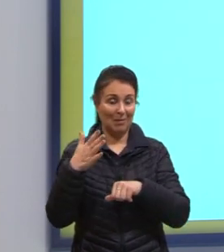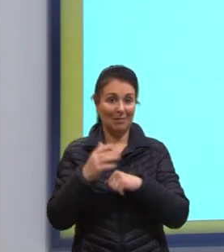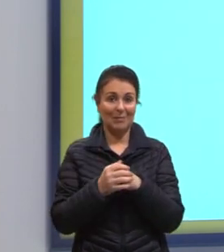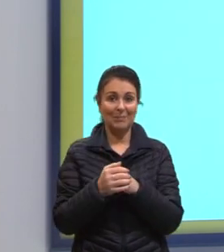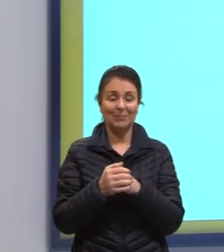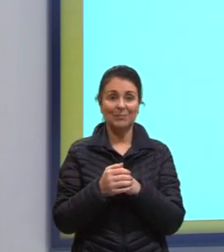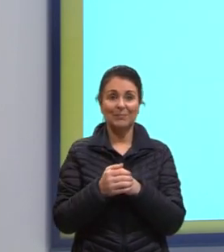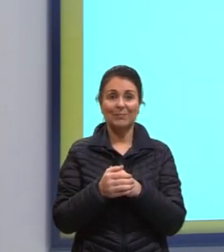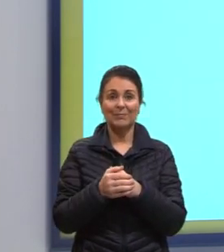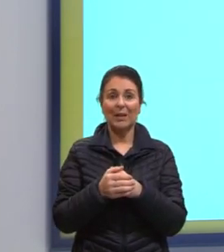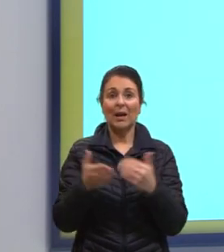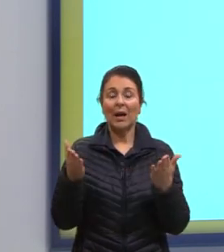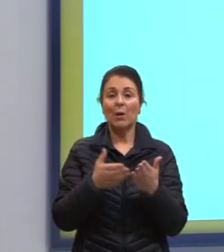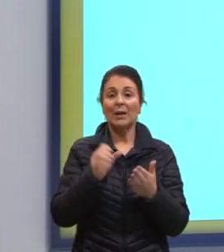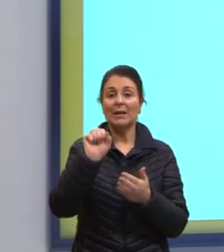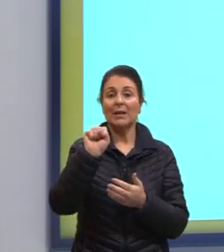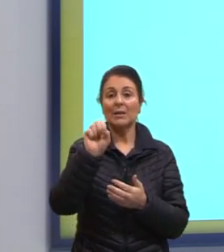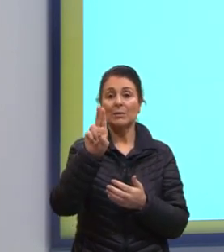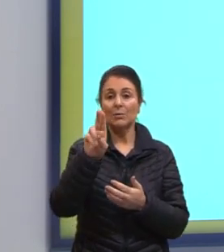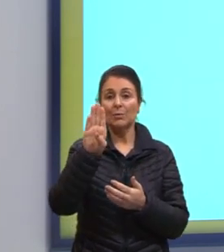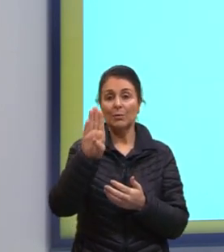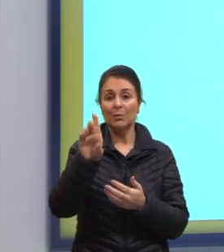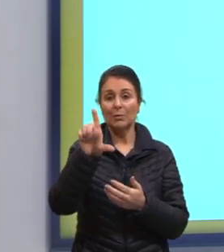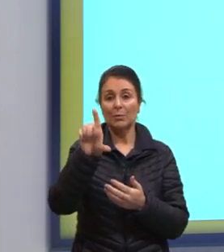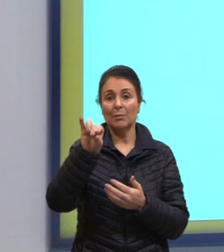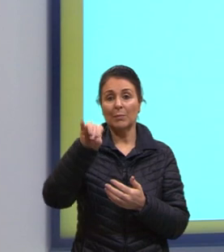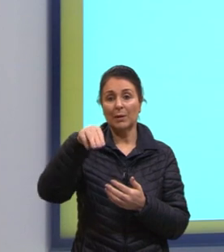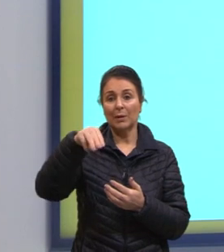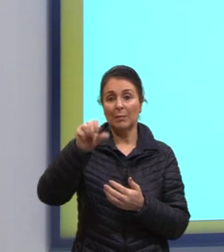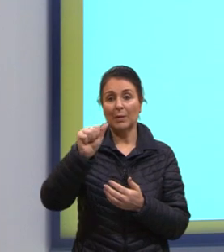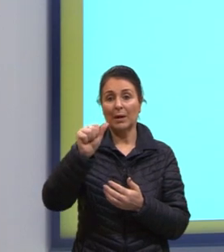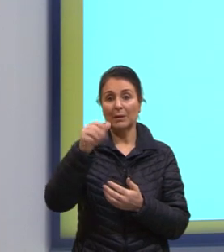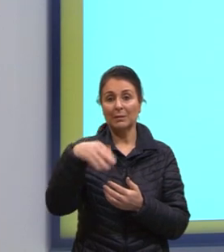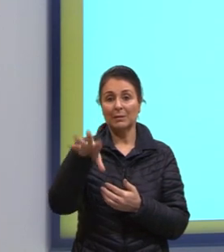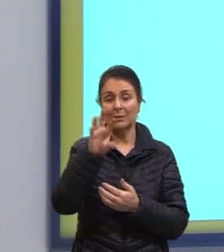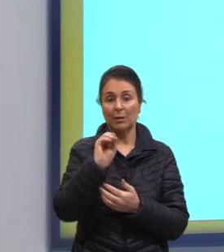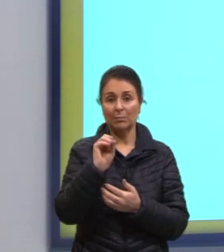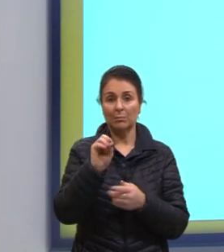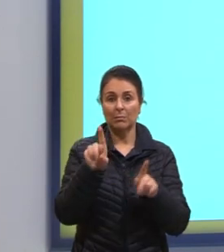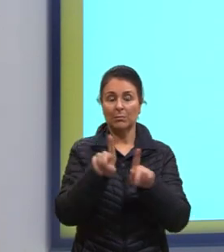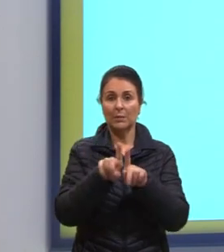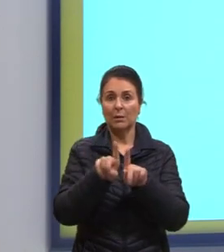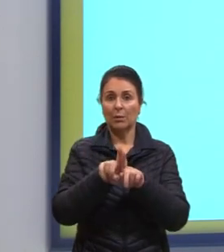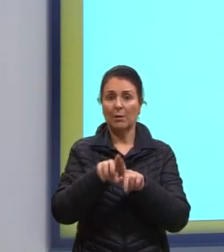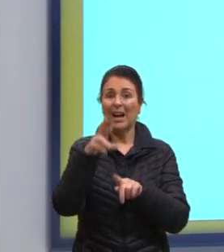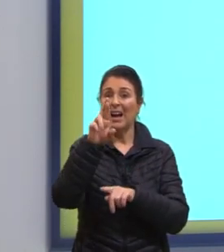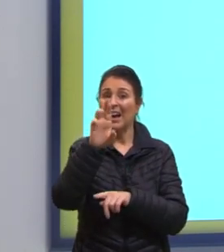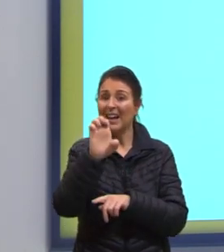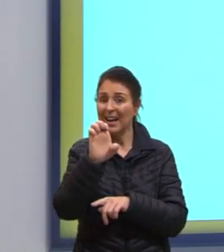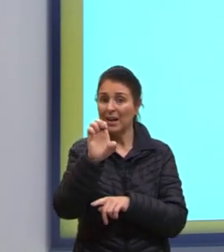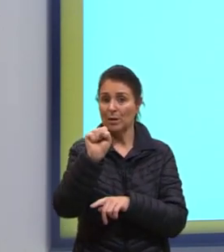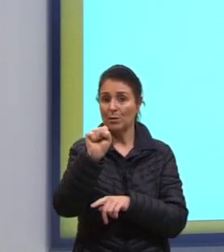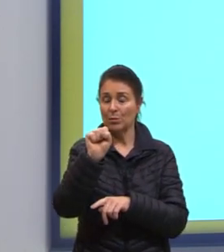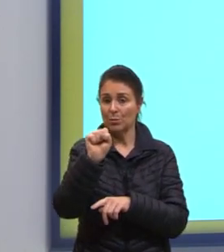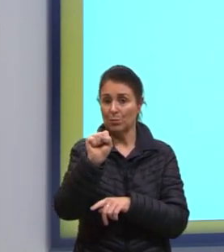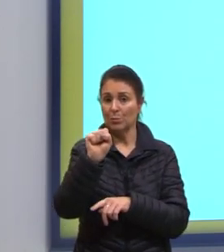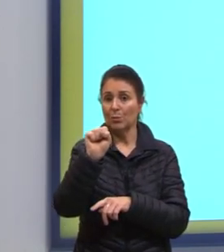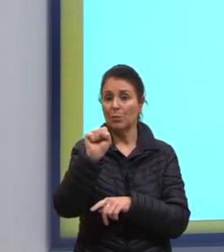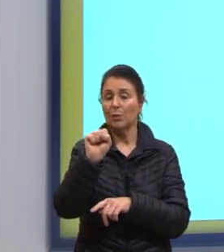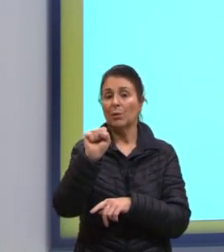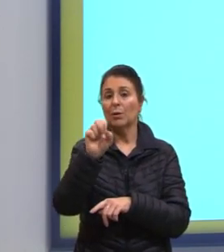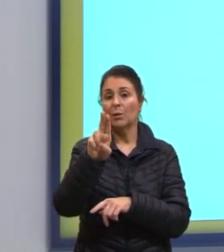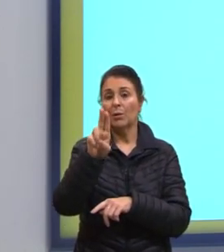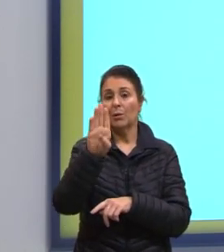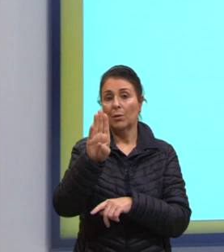E, por último, a sublimação. Ela também aparece, às vezes, como resublimação. Mas, geralmente, é só sublimação.